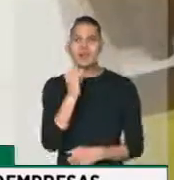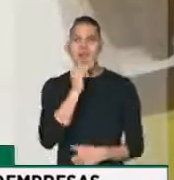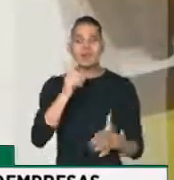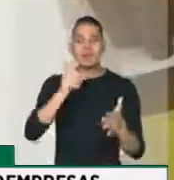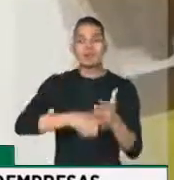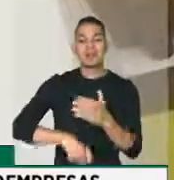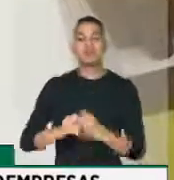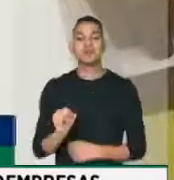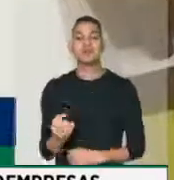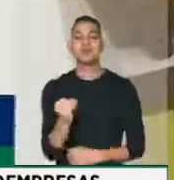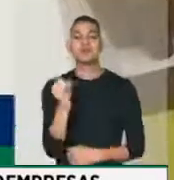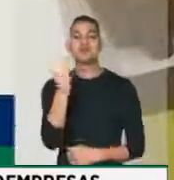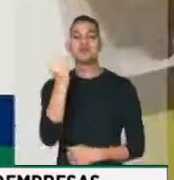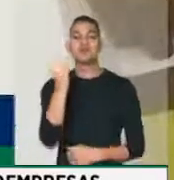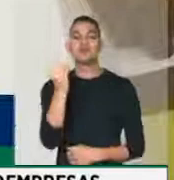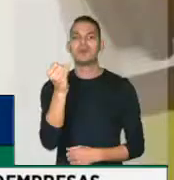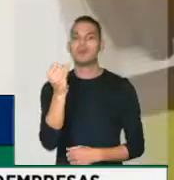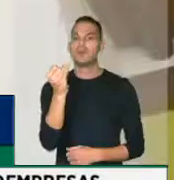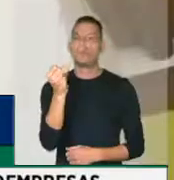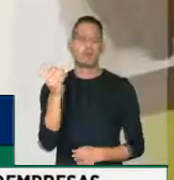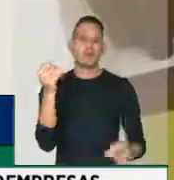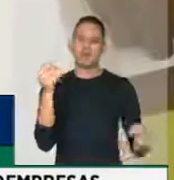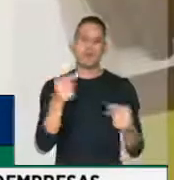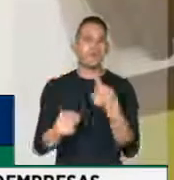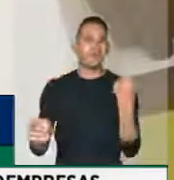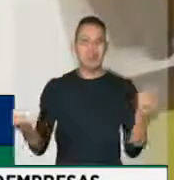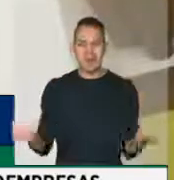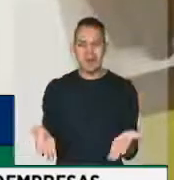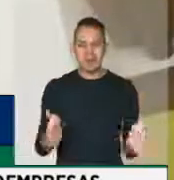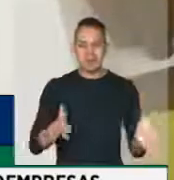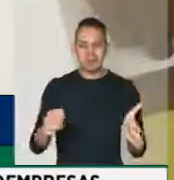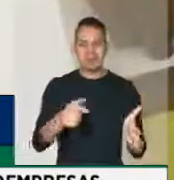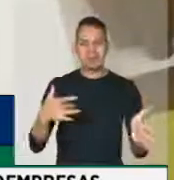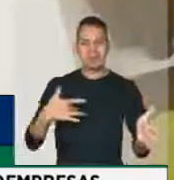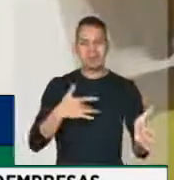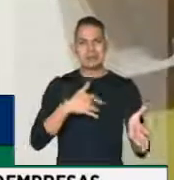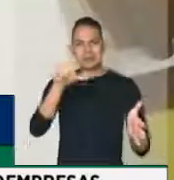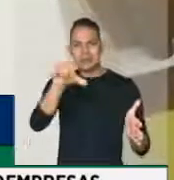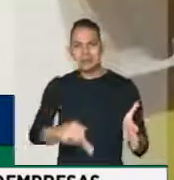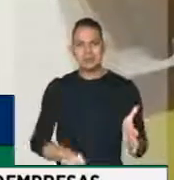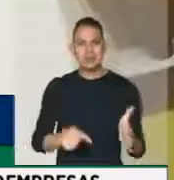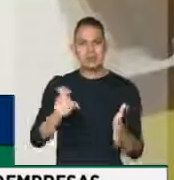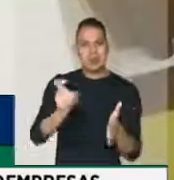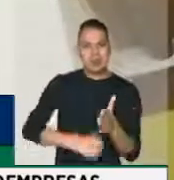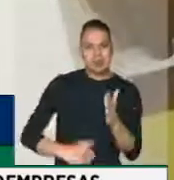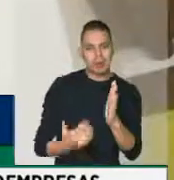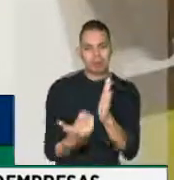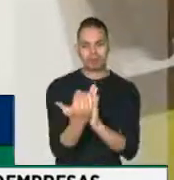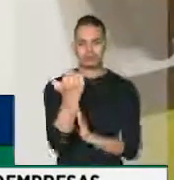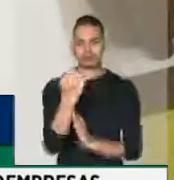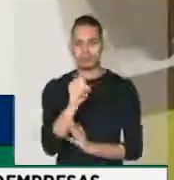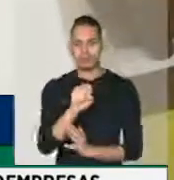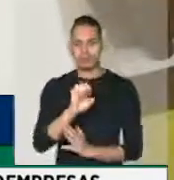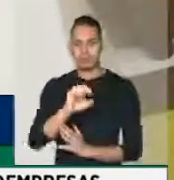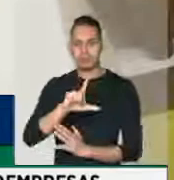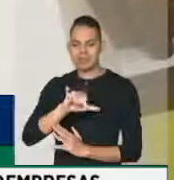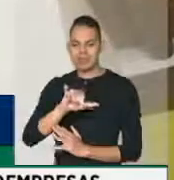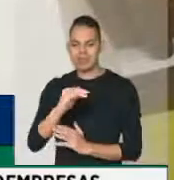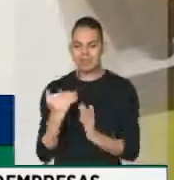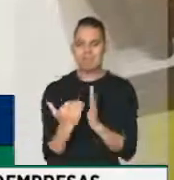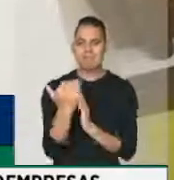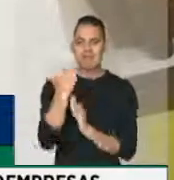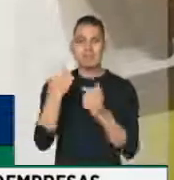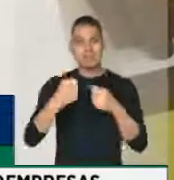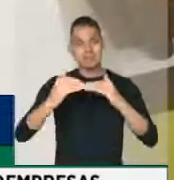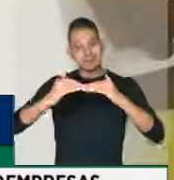taxa de juros. Não tem sentido nessa crise tão profunda cobrarmos algo além da taxa selic. Deveria ser abaixo, ou no